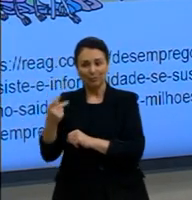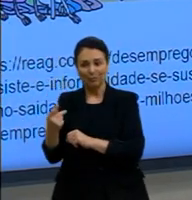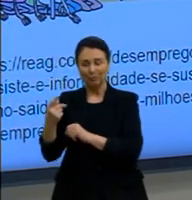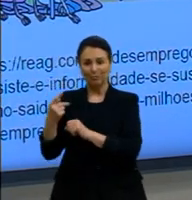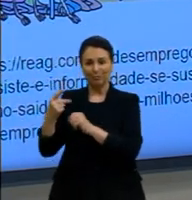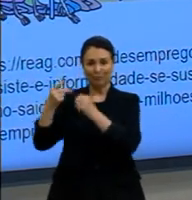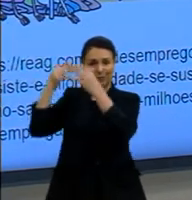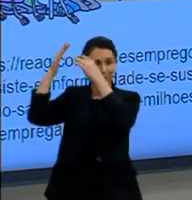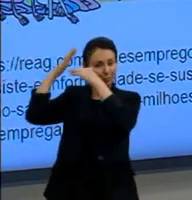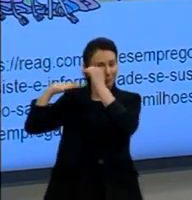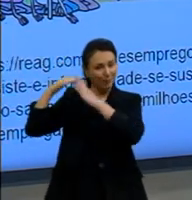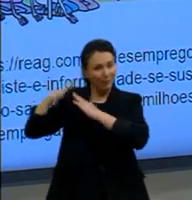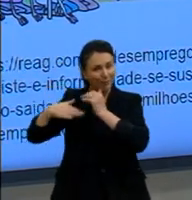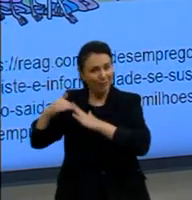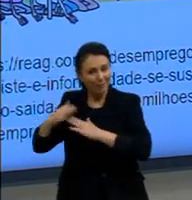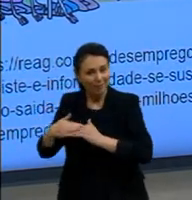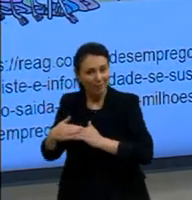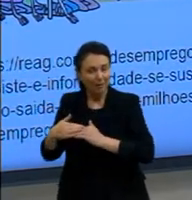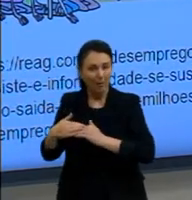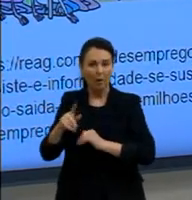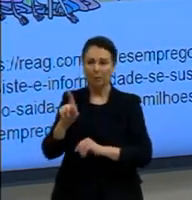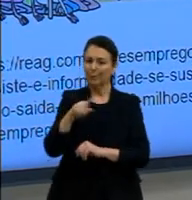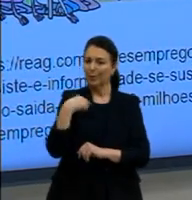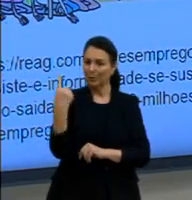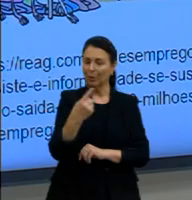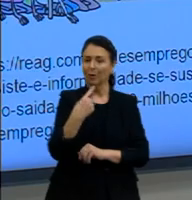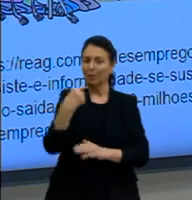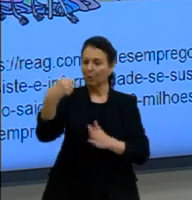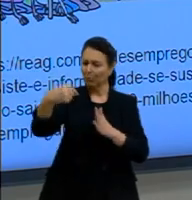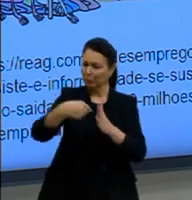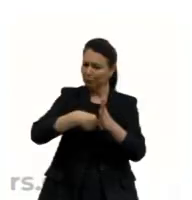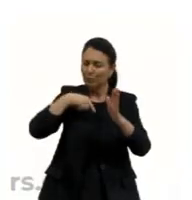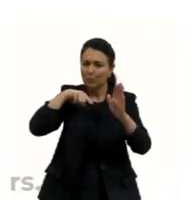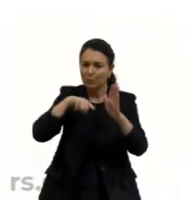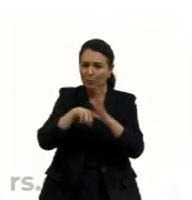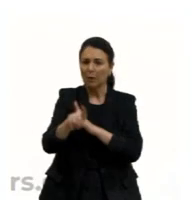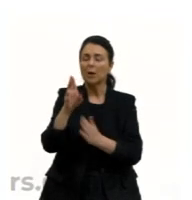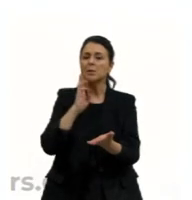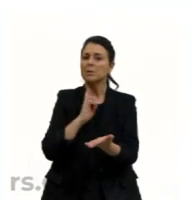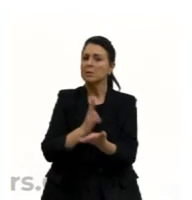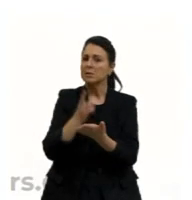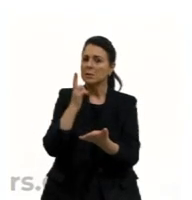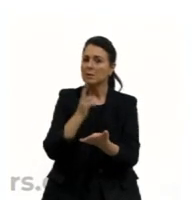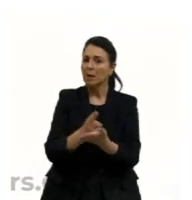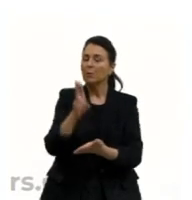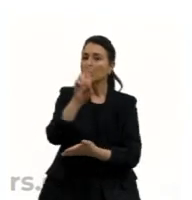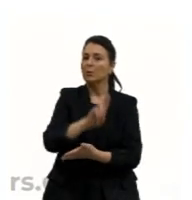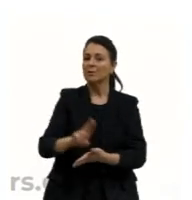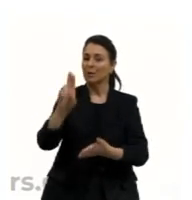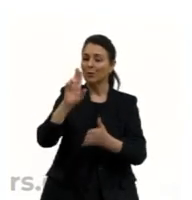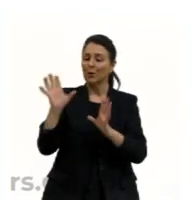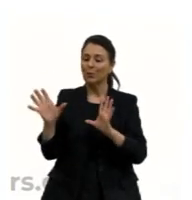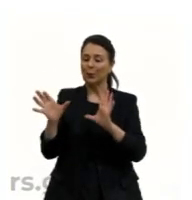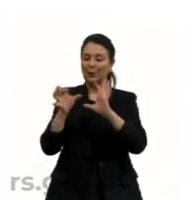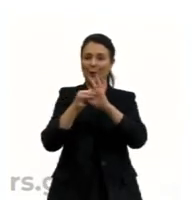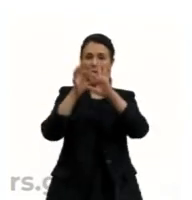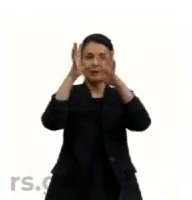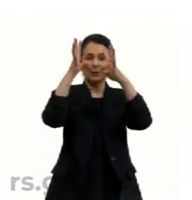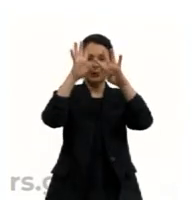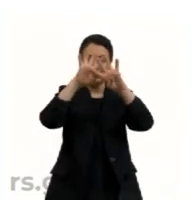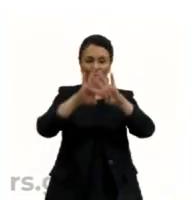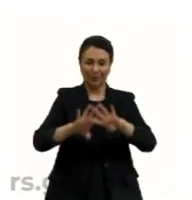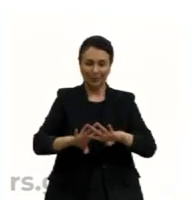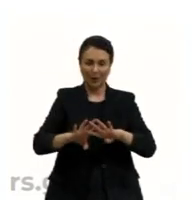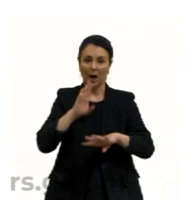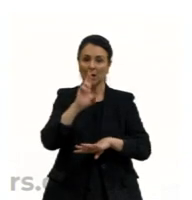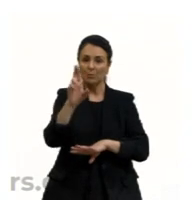traz para nós, nós questionarmos, nós nos perguntarmos e sempre levando em conta em rede. As respostas são muito mais